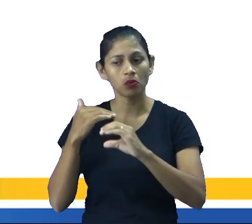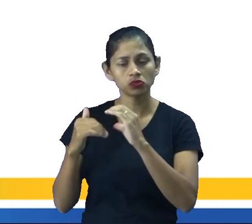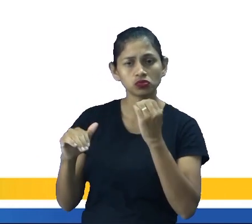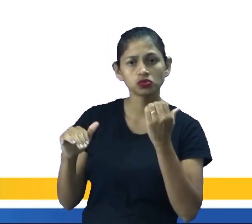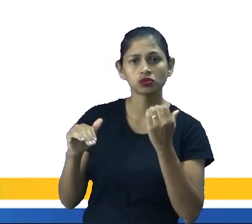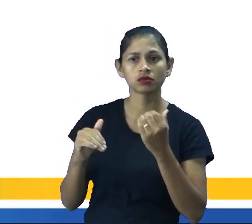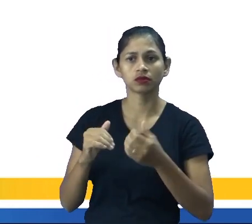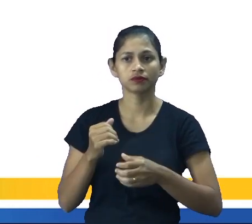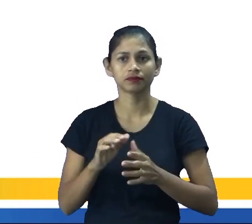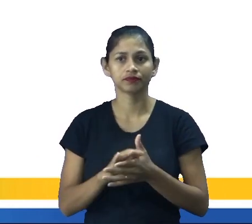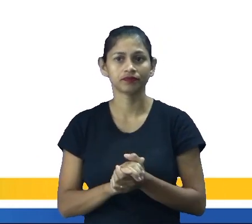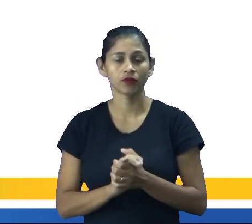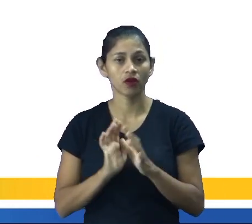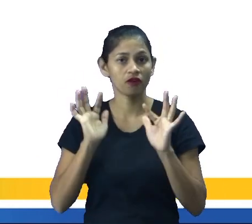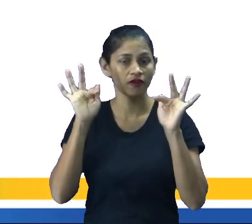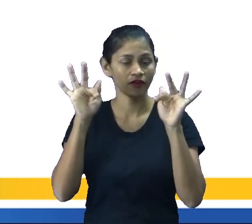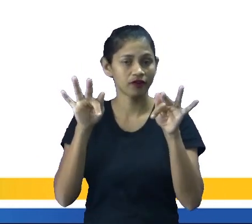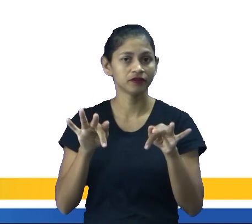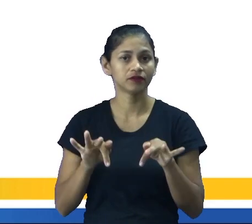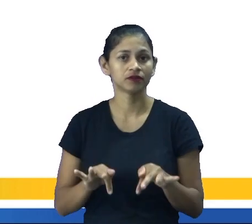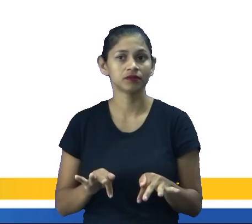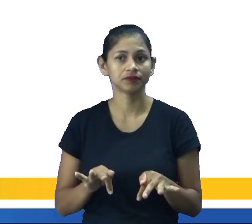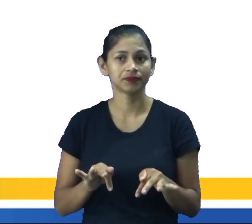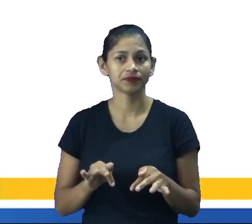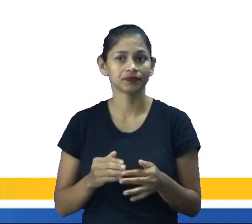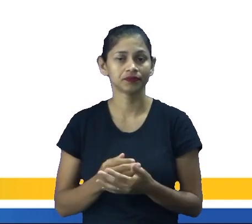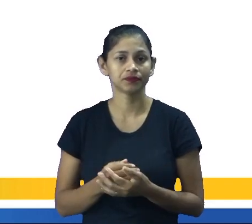Finalizamos aqui as nossas